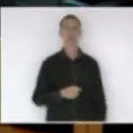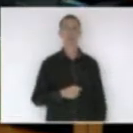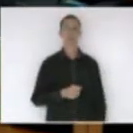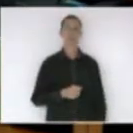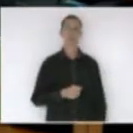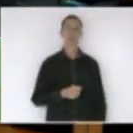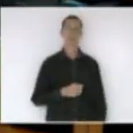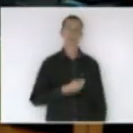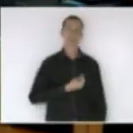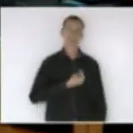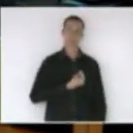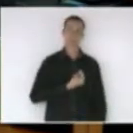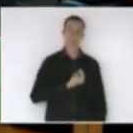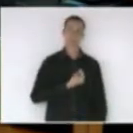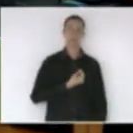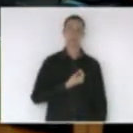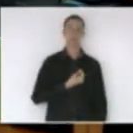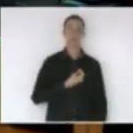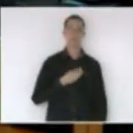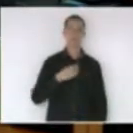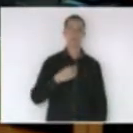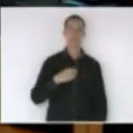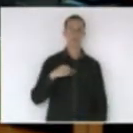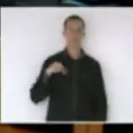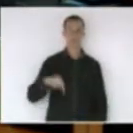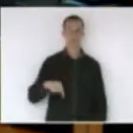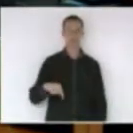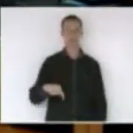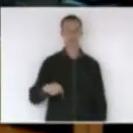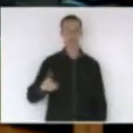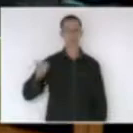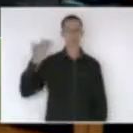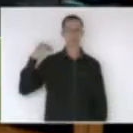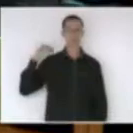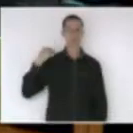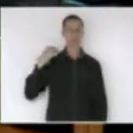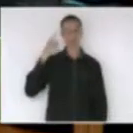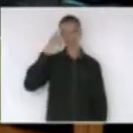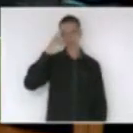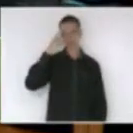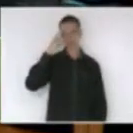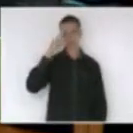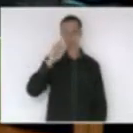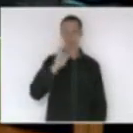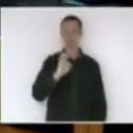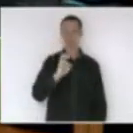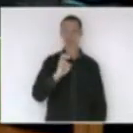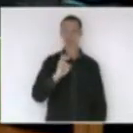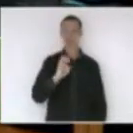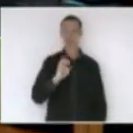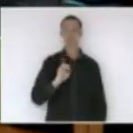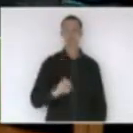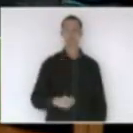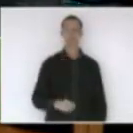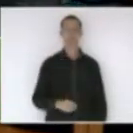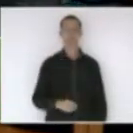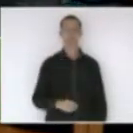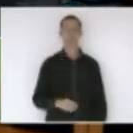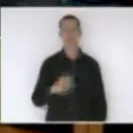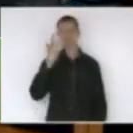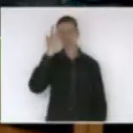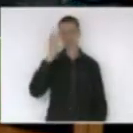estão no expediente desde o 5 do 10. Não sei por que motivos,